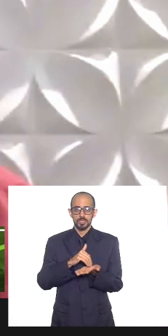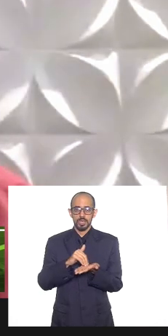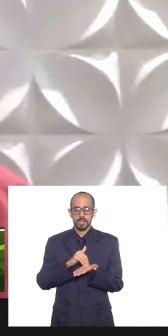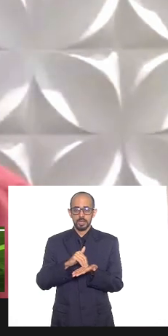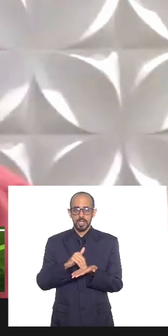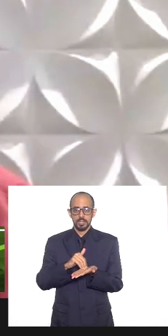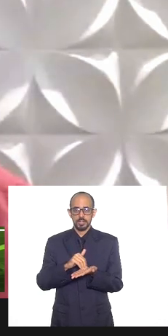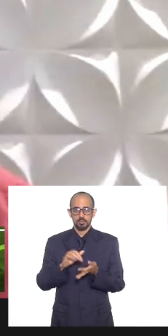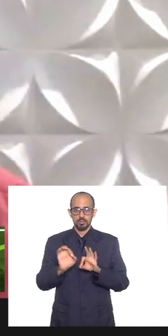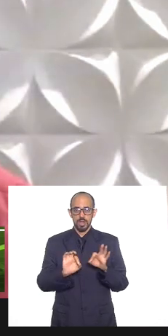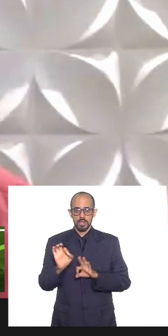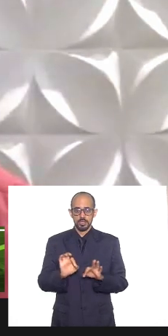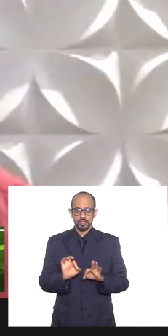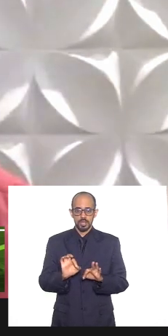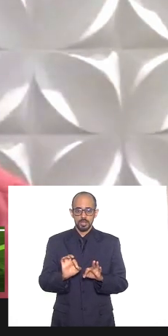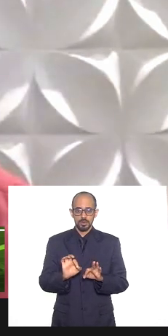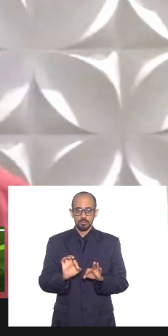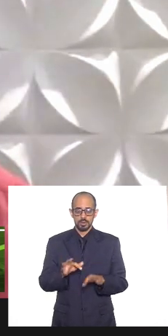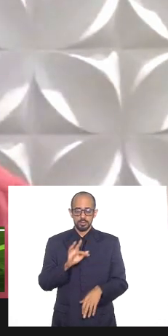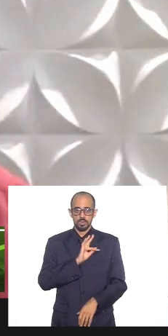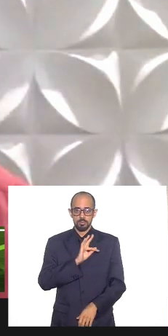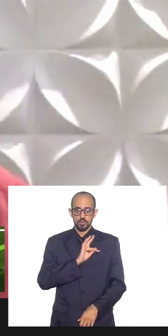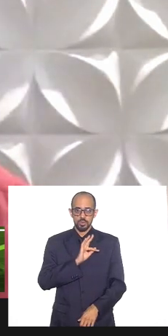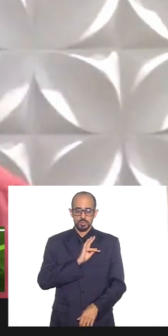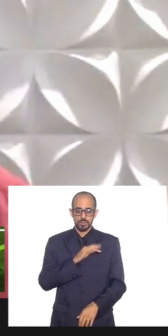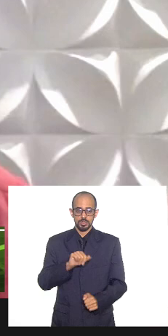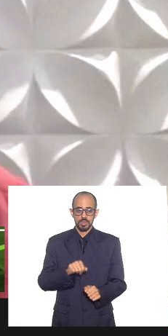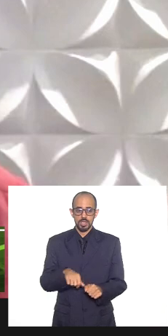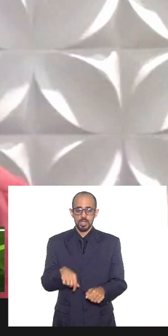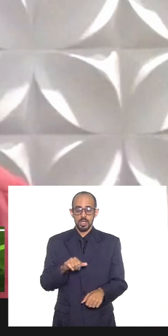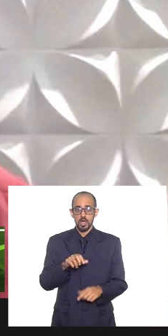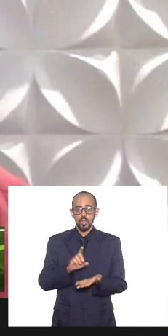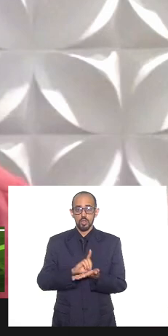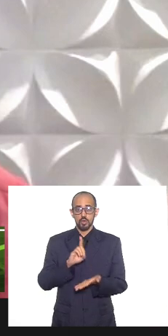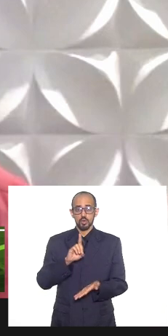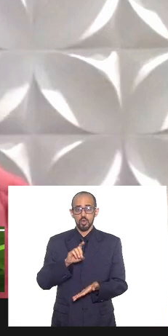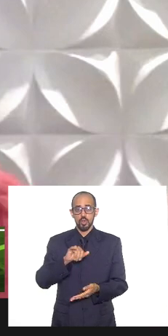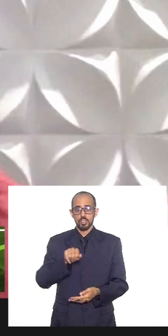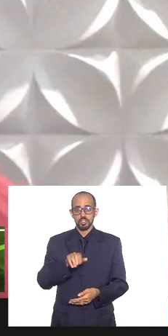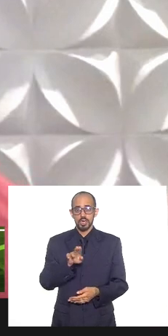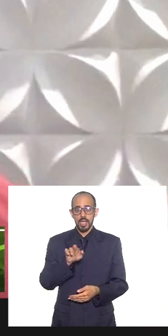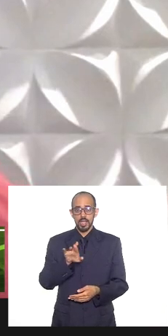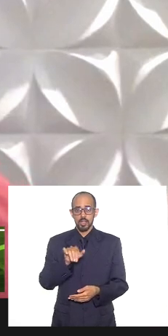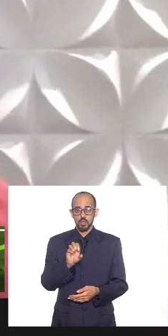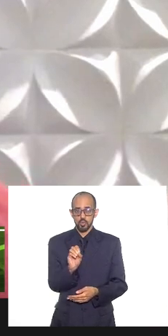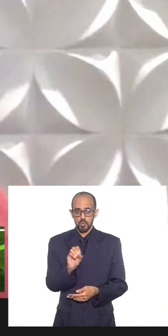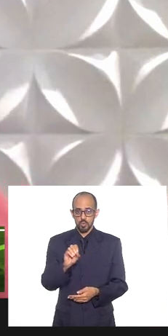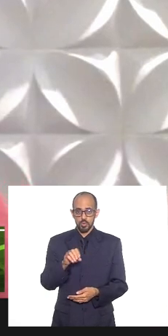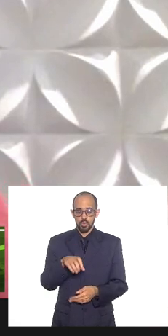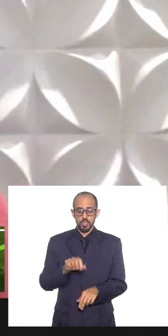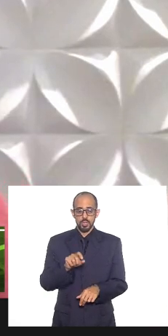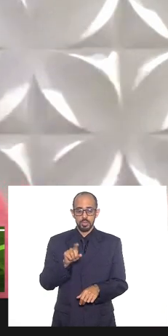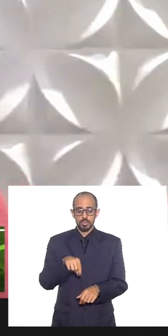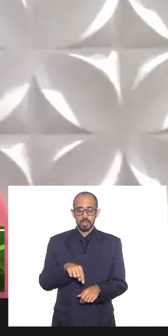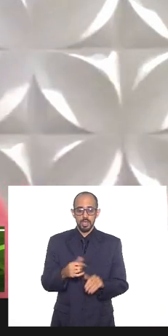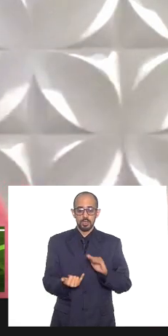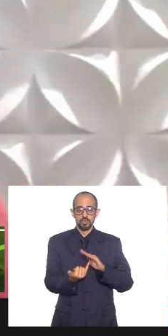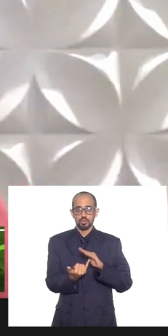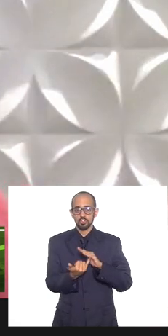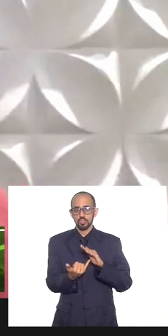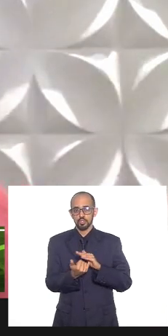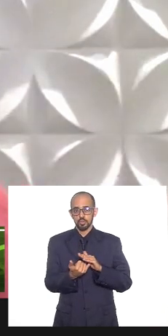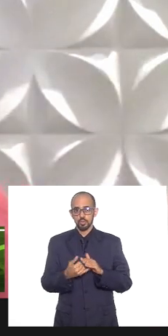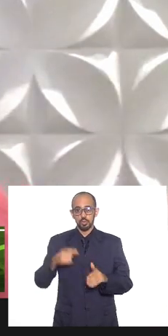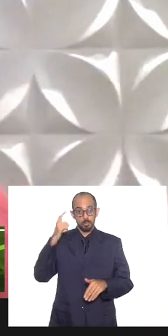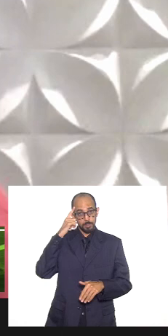e Integração Operacional da Polícia Civil, do doutor Jairo Pereira, secretário-executivo do Instituto do Pensar